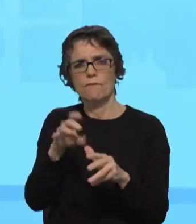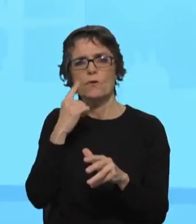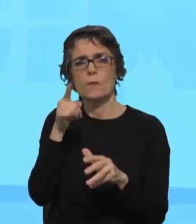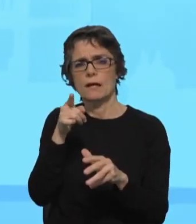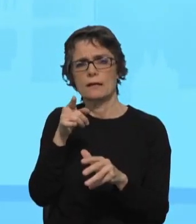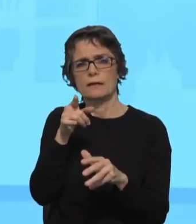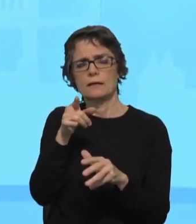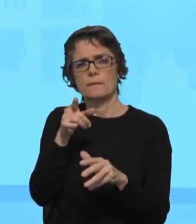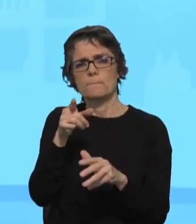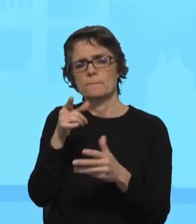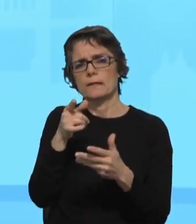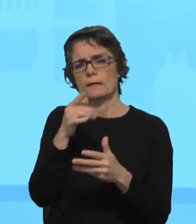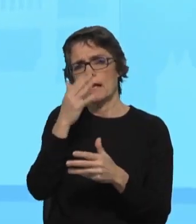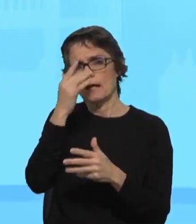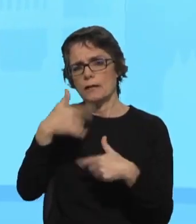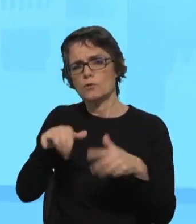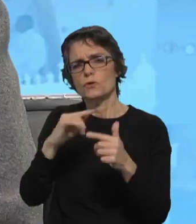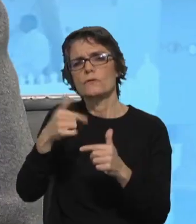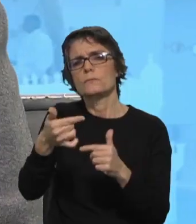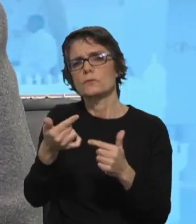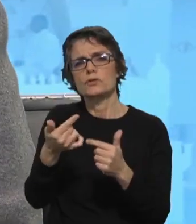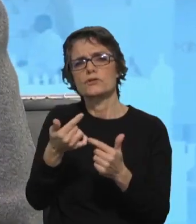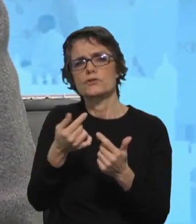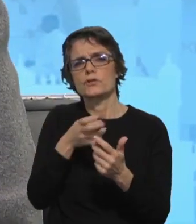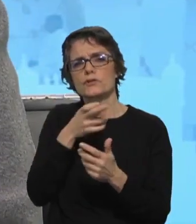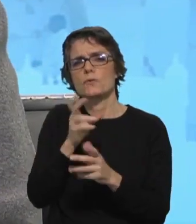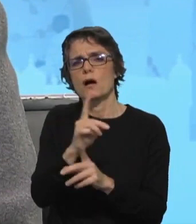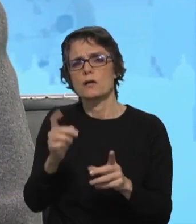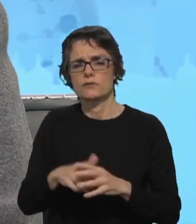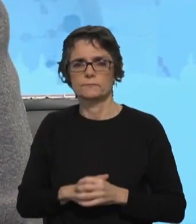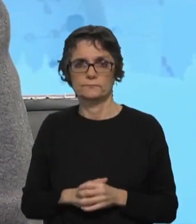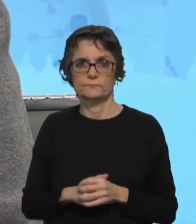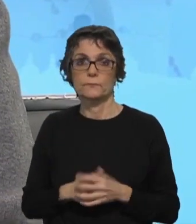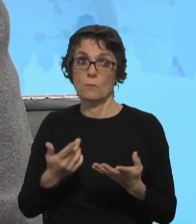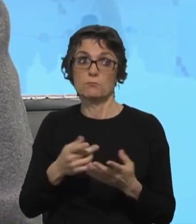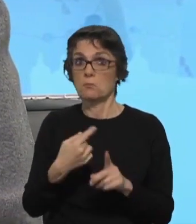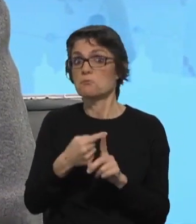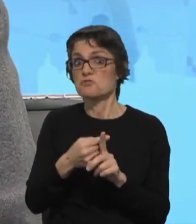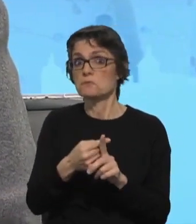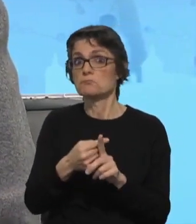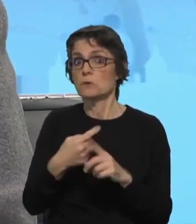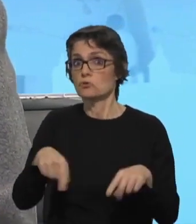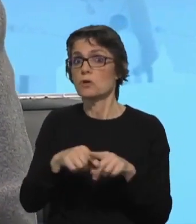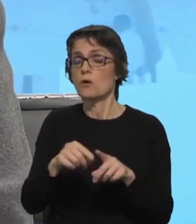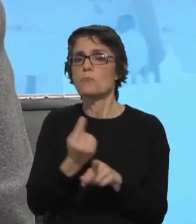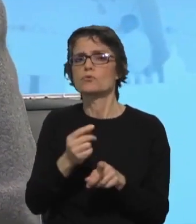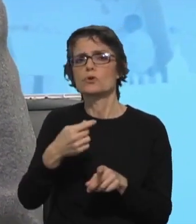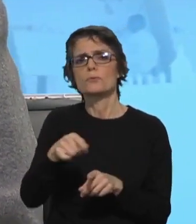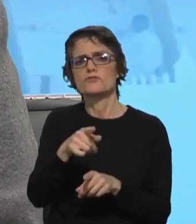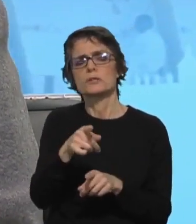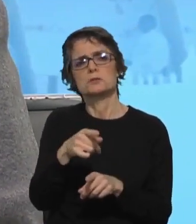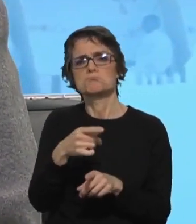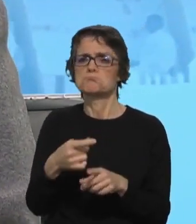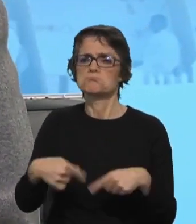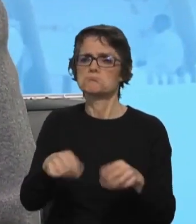responsável, que feedback é que tiveram? Olha, um feedback muito positivo. O Presidente mostrou-se muito satisfeito com a